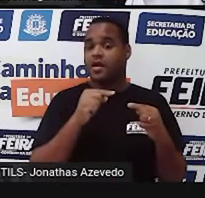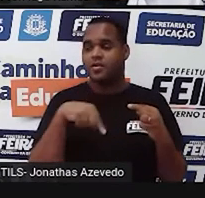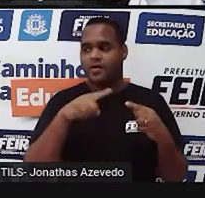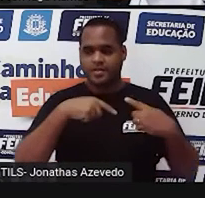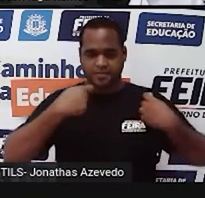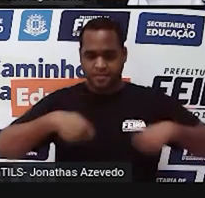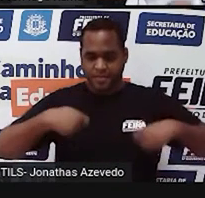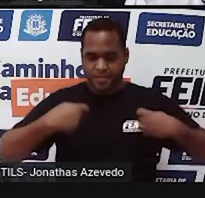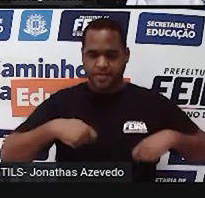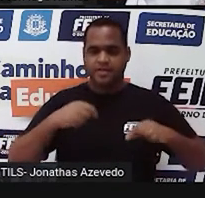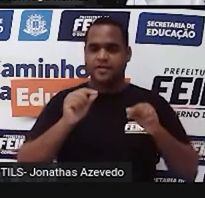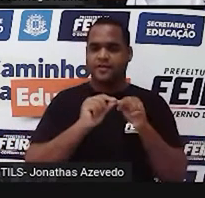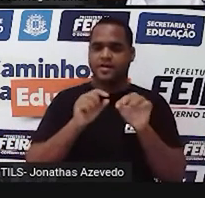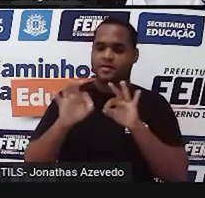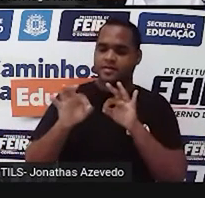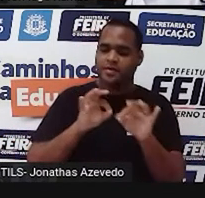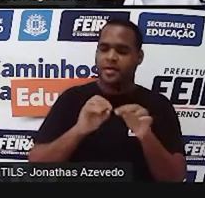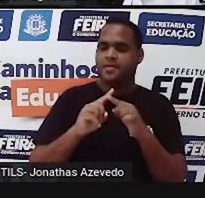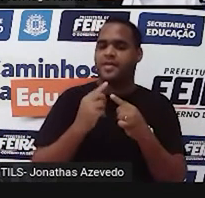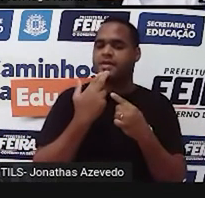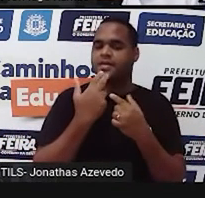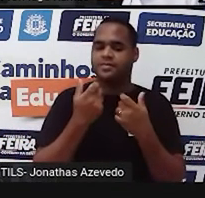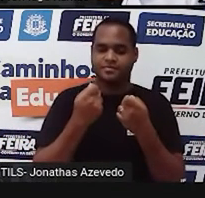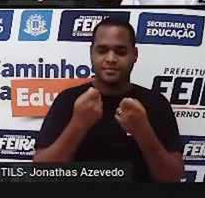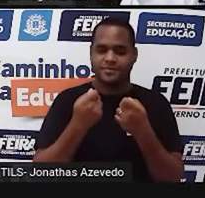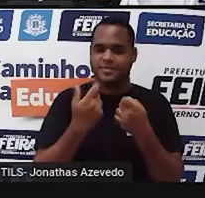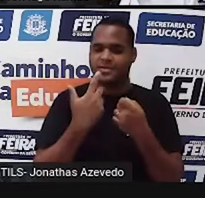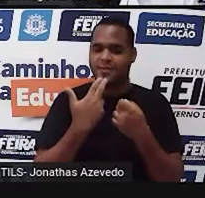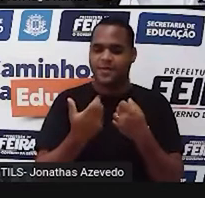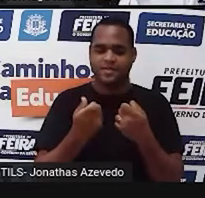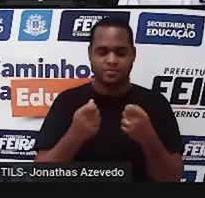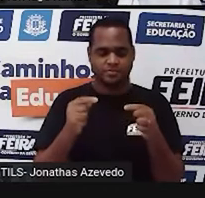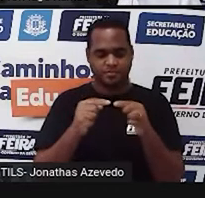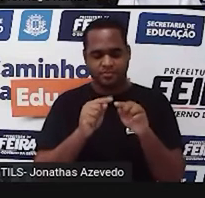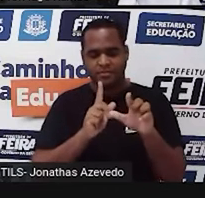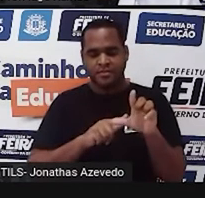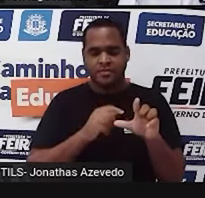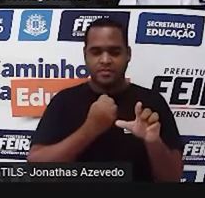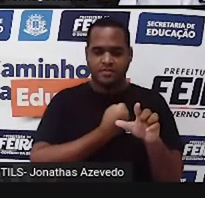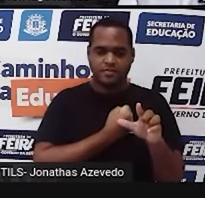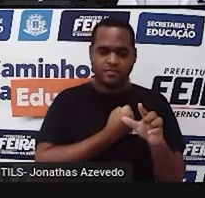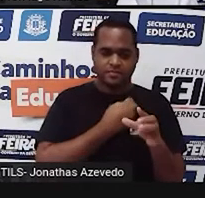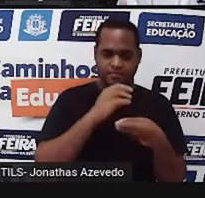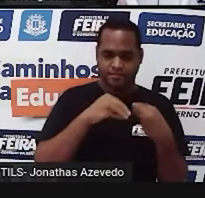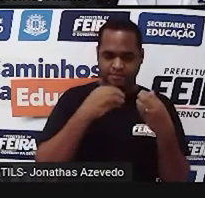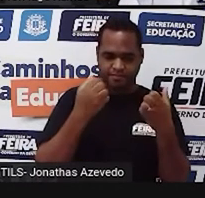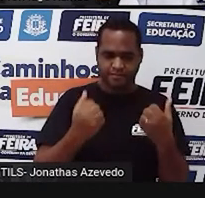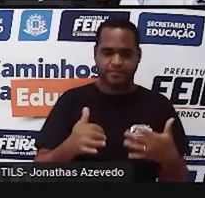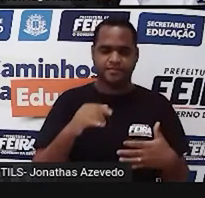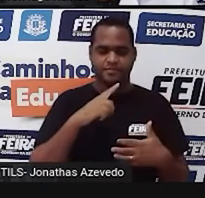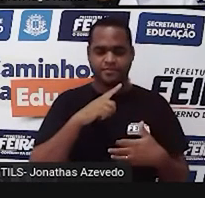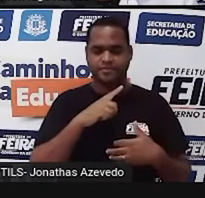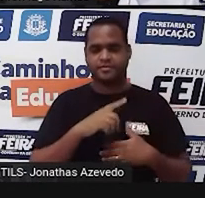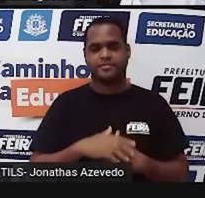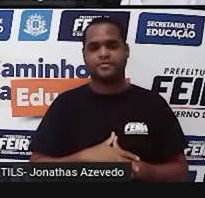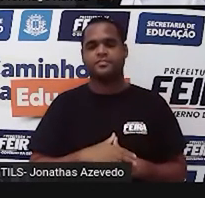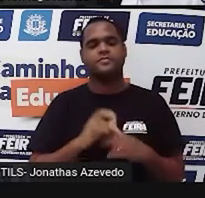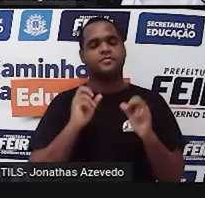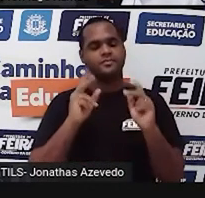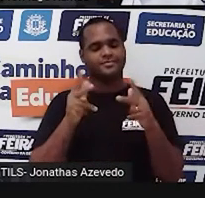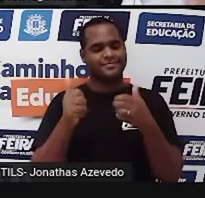precisar fazer o uso da linguagem algébrica, tá bom? Beleza? Tranquilo?